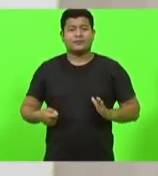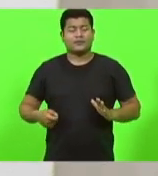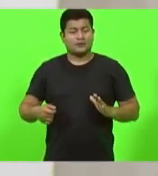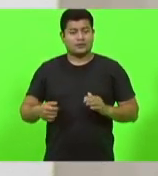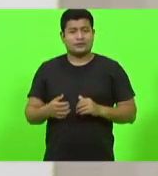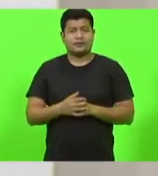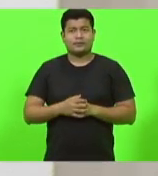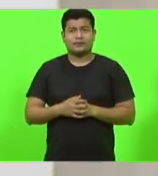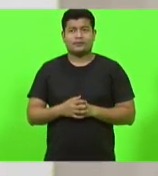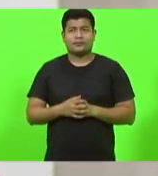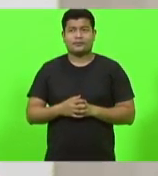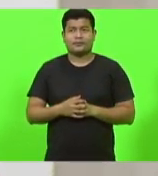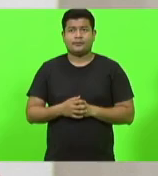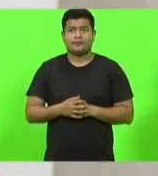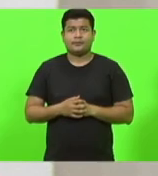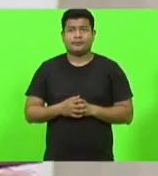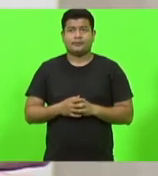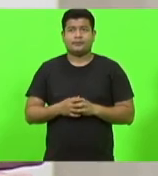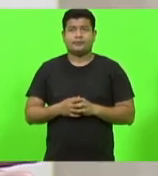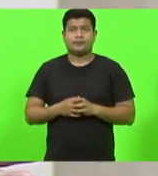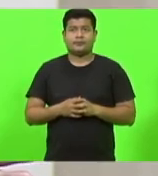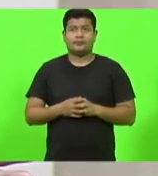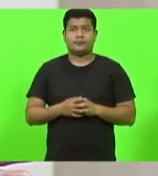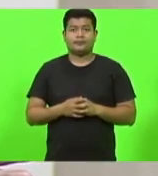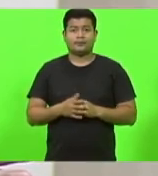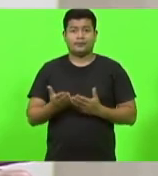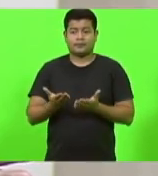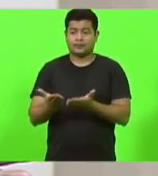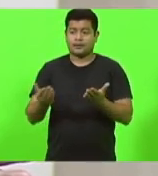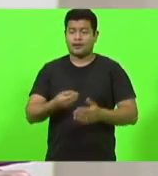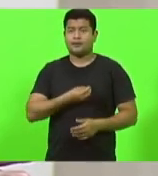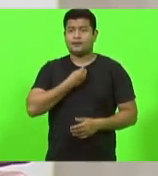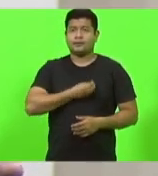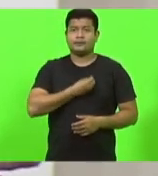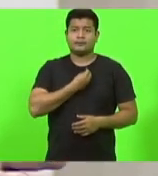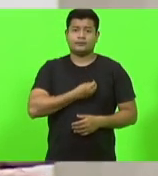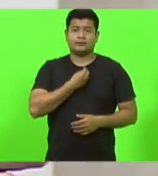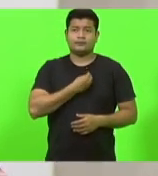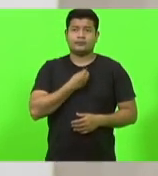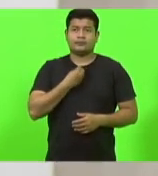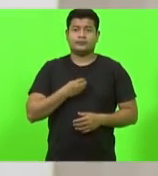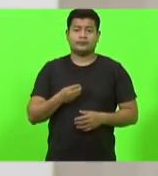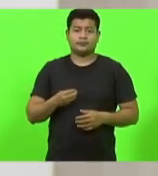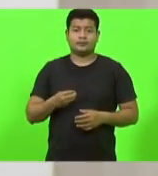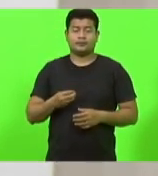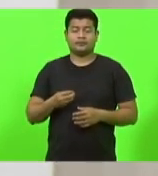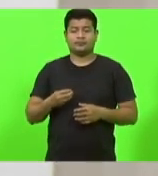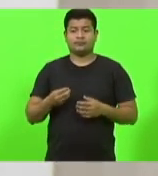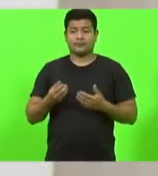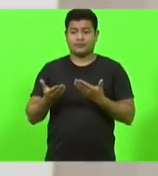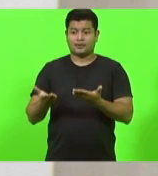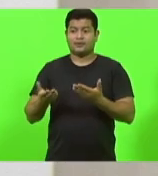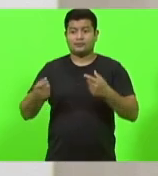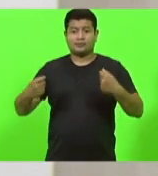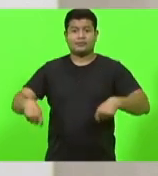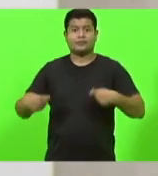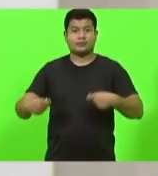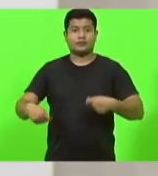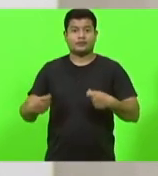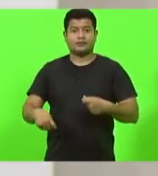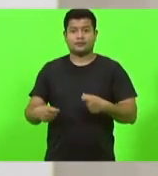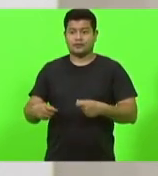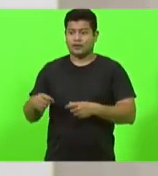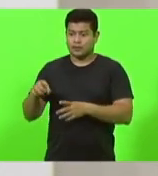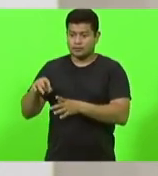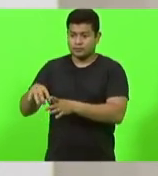e que vivem dependendo da safra. e,